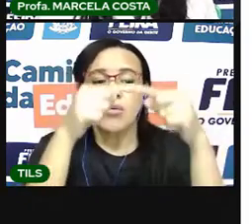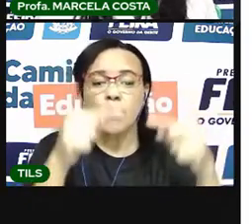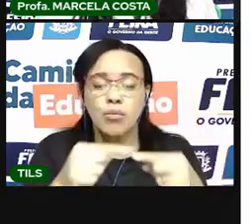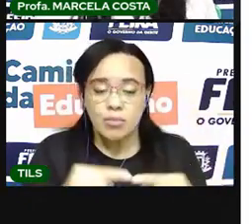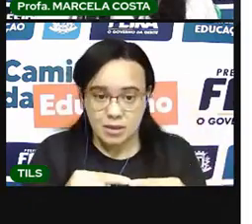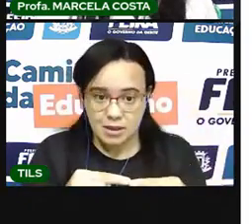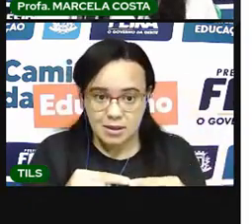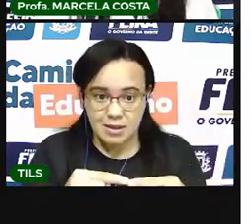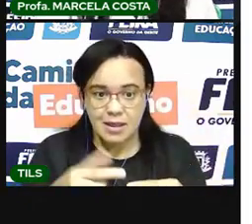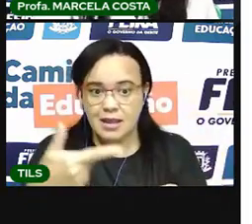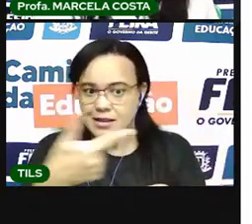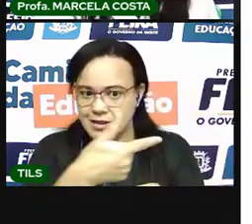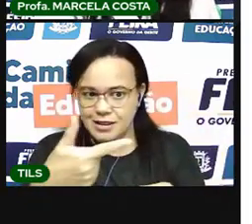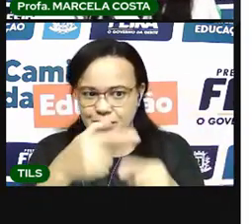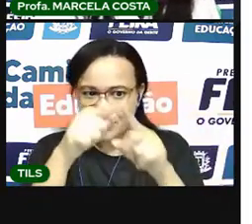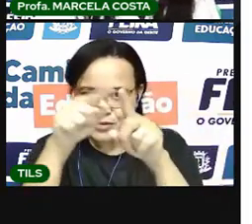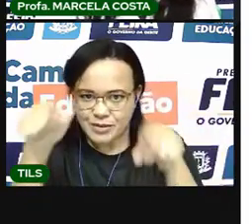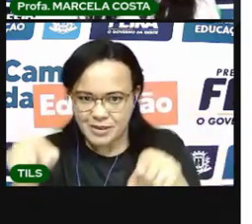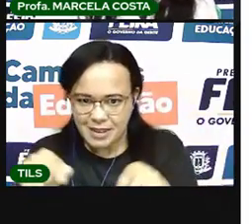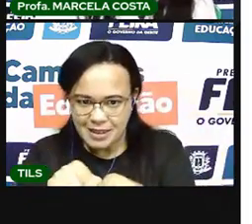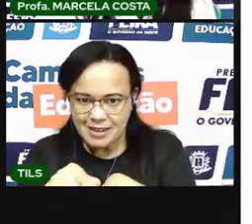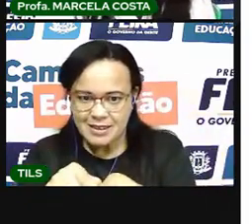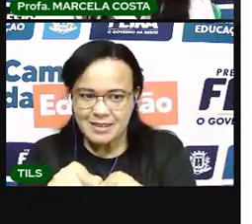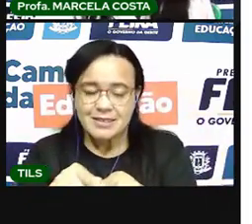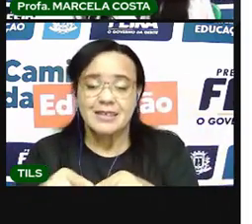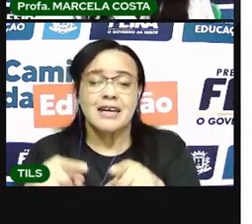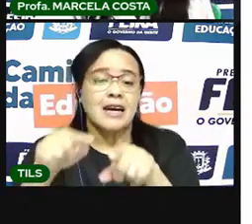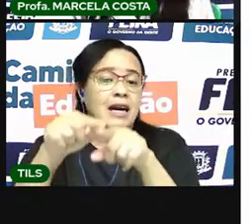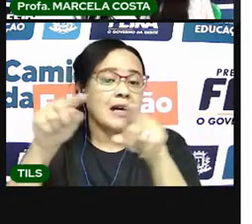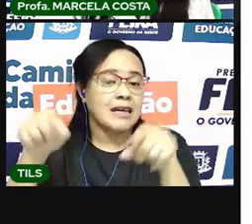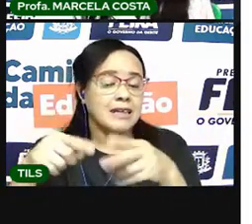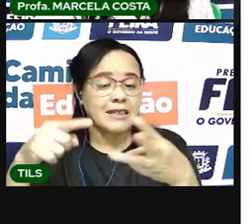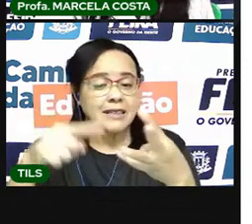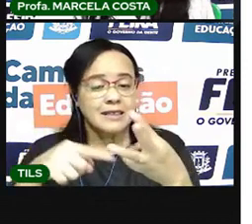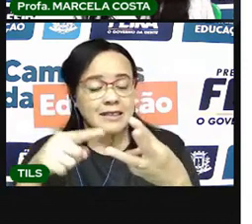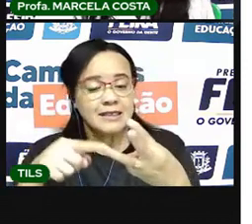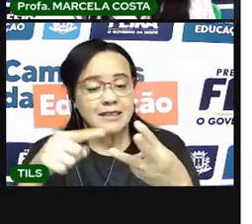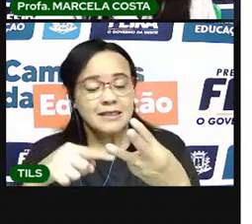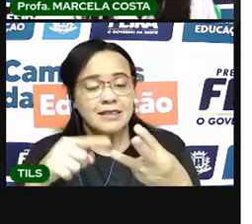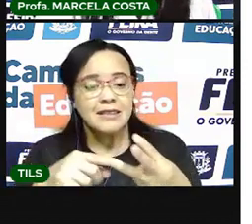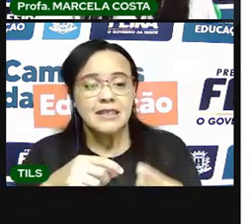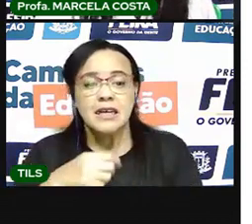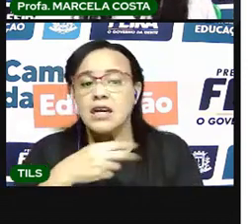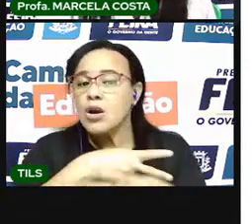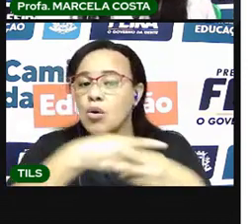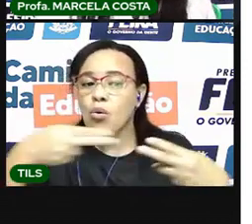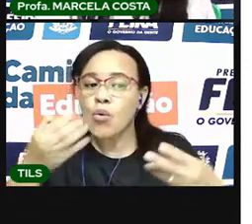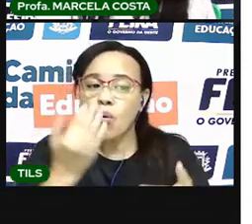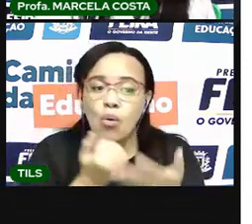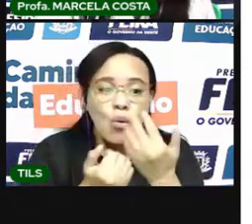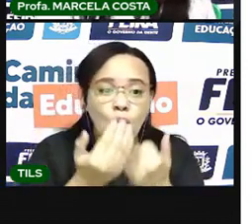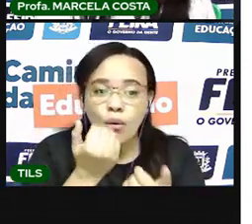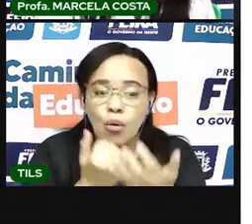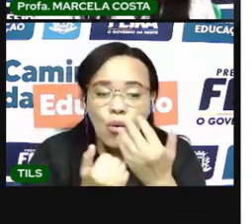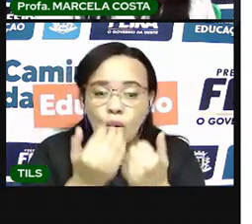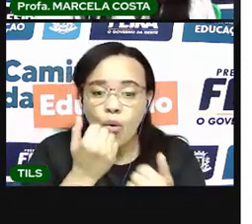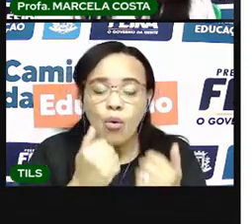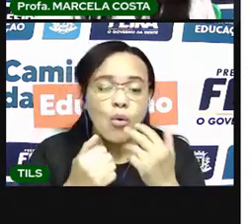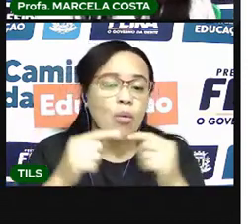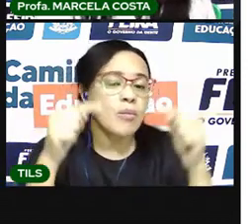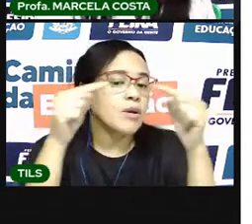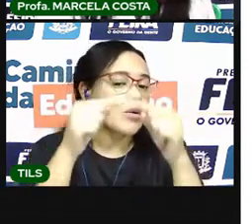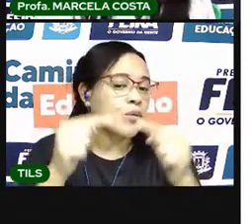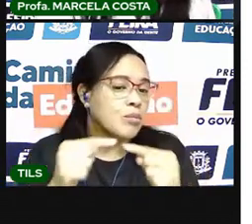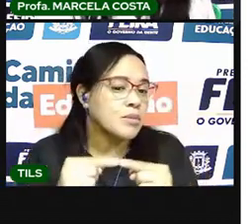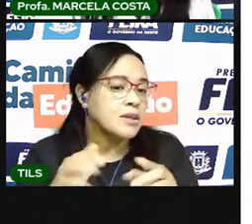coluna. E quais são nomes de alimentos? Aí você vai colocar na terceira